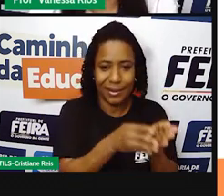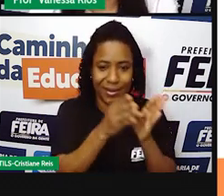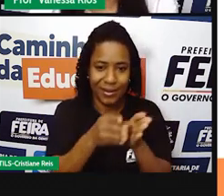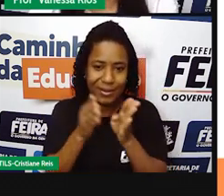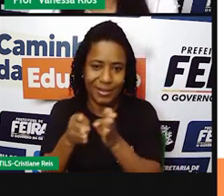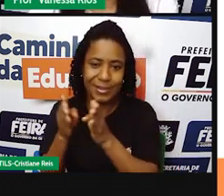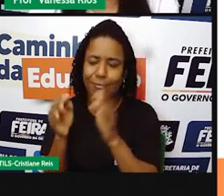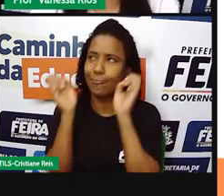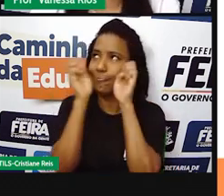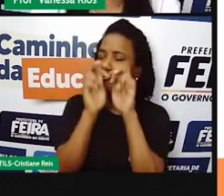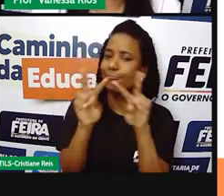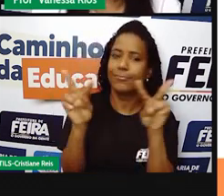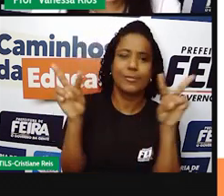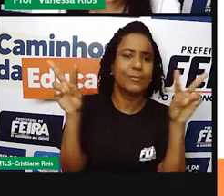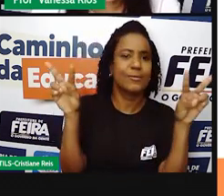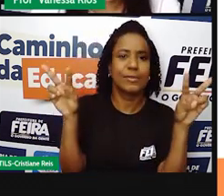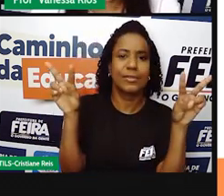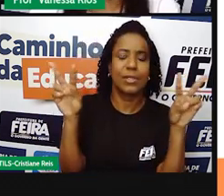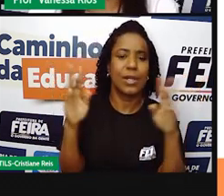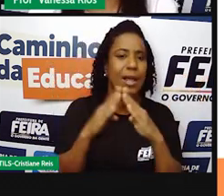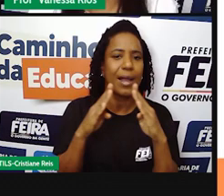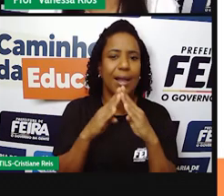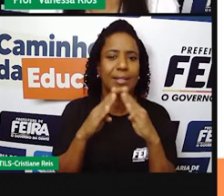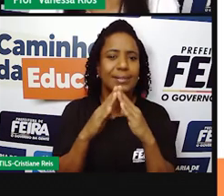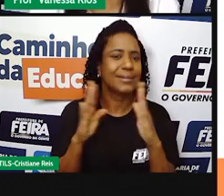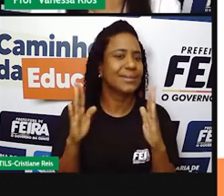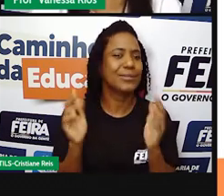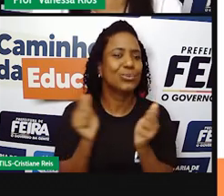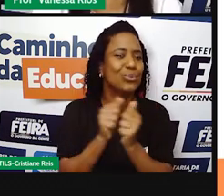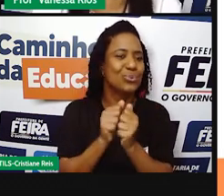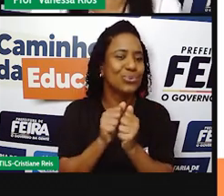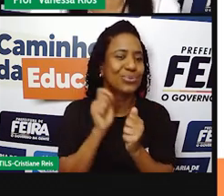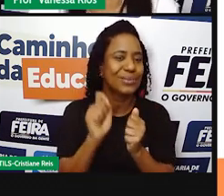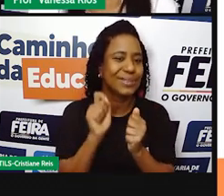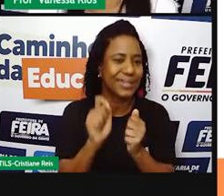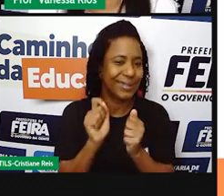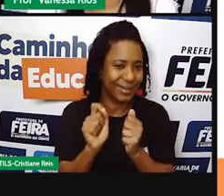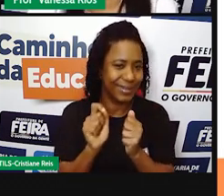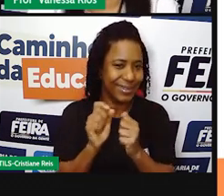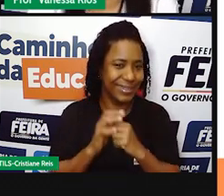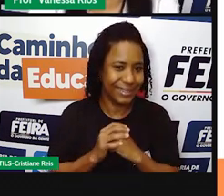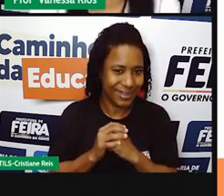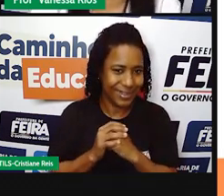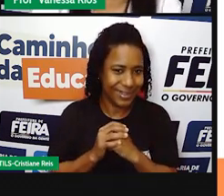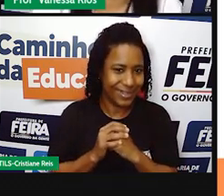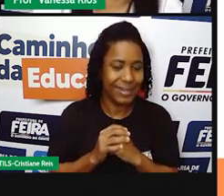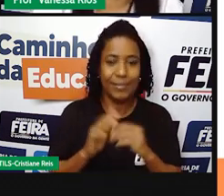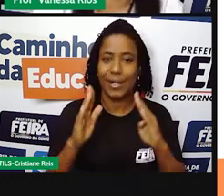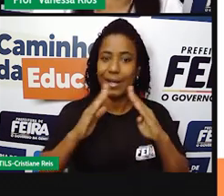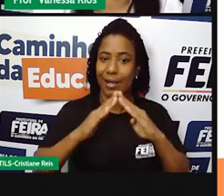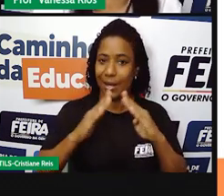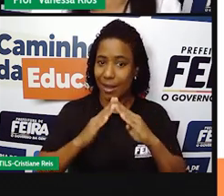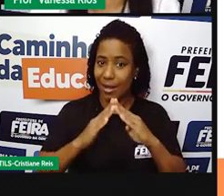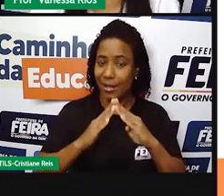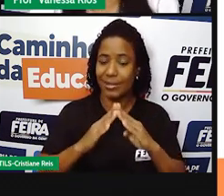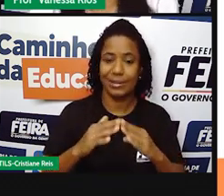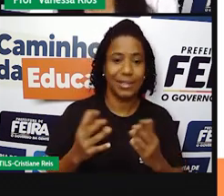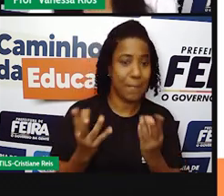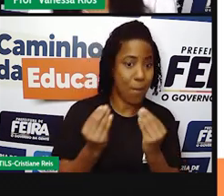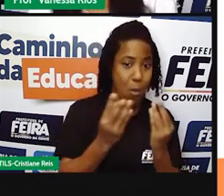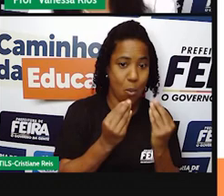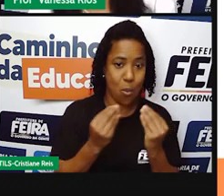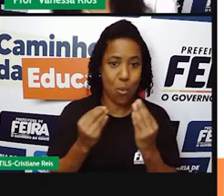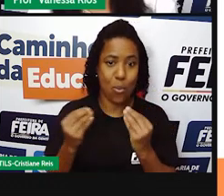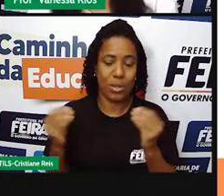redor. Como é que você mora, né? Como é que é a sua organização familiar? Na sua casa tem muita gente? Tem pouca